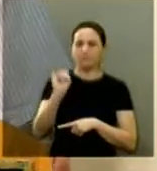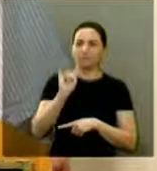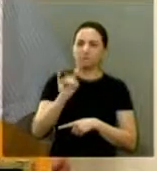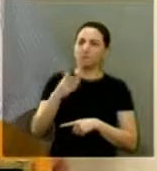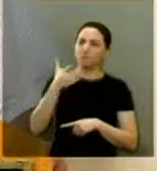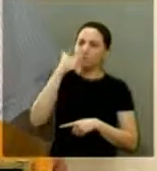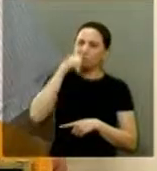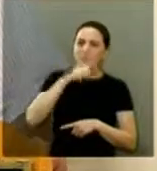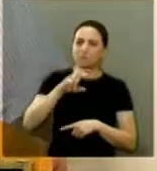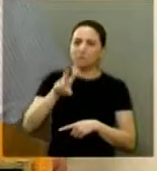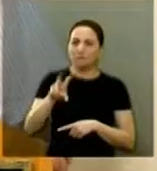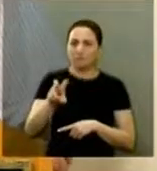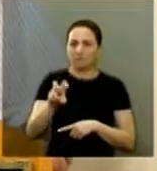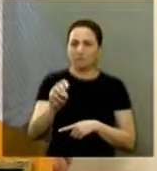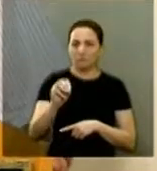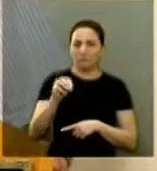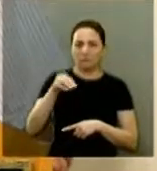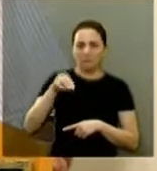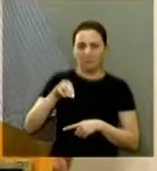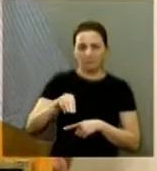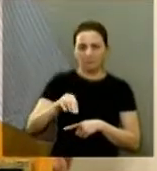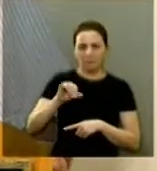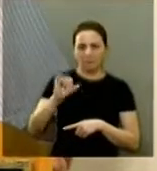alcançou 50 milhões em 2012